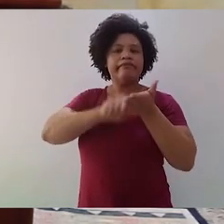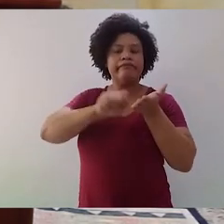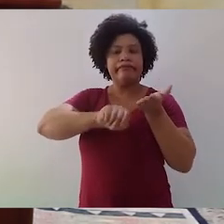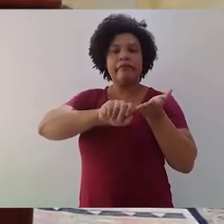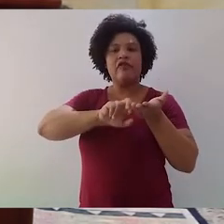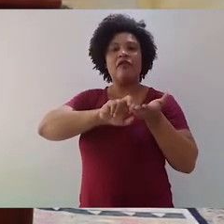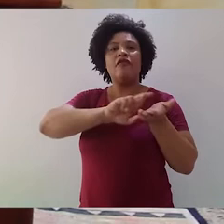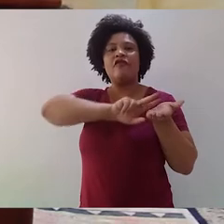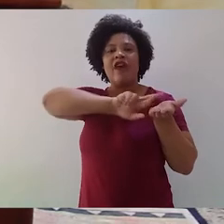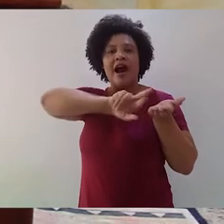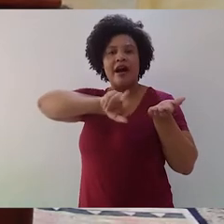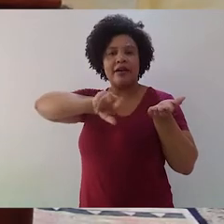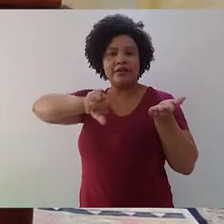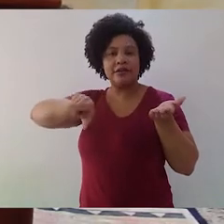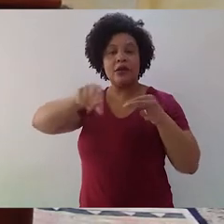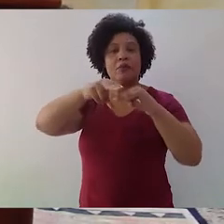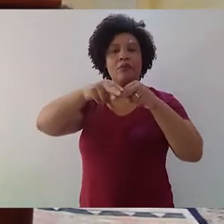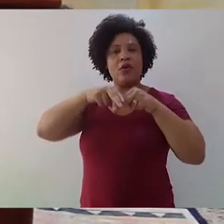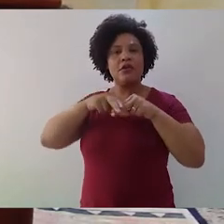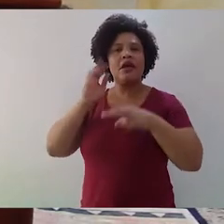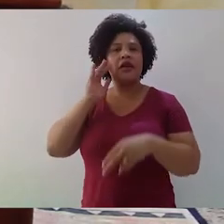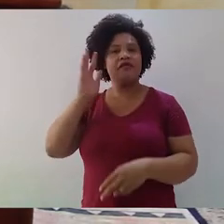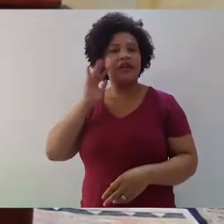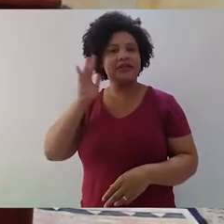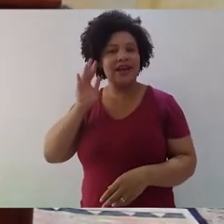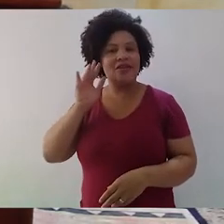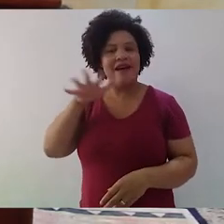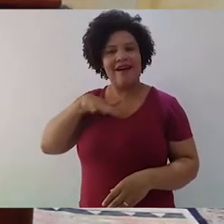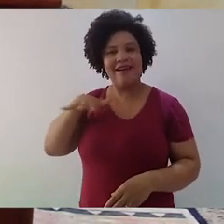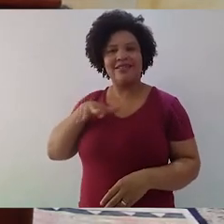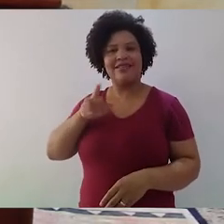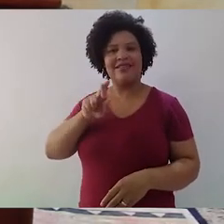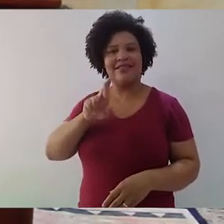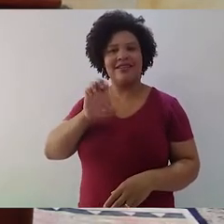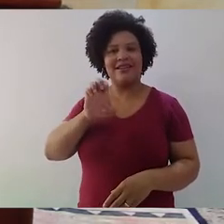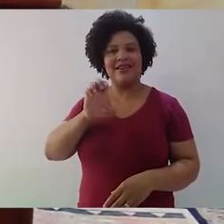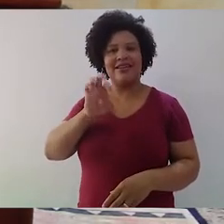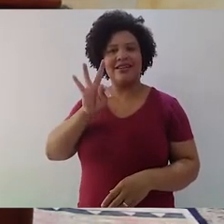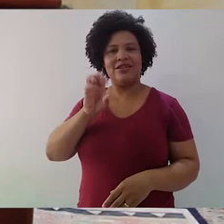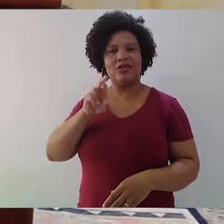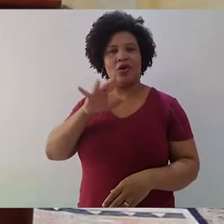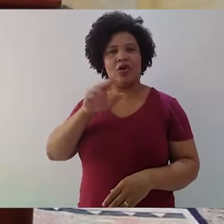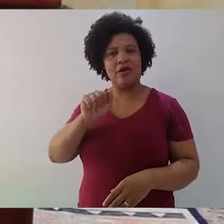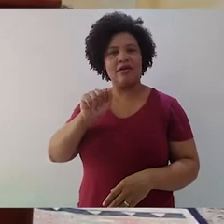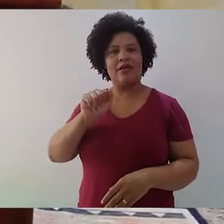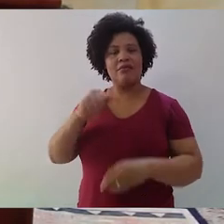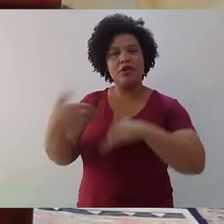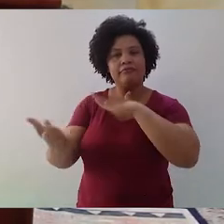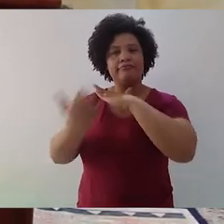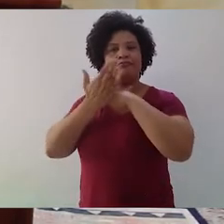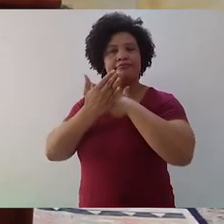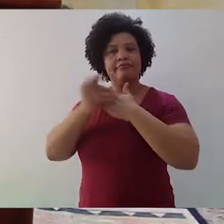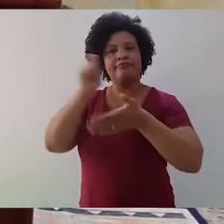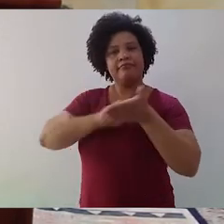E essa reflexão da retórica, para que falamos, ela pode nos ajudar como escritores.